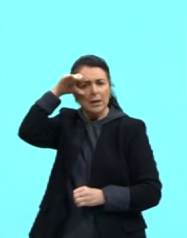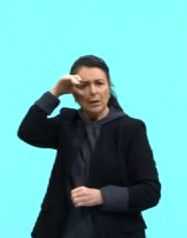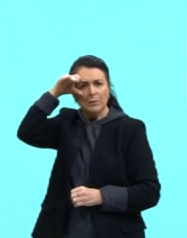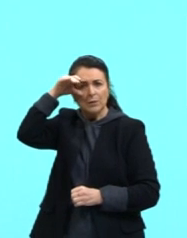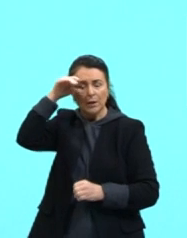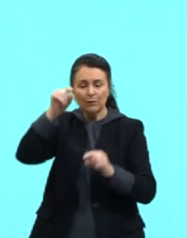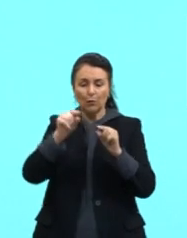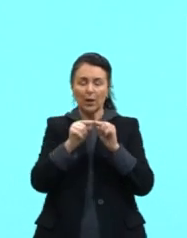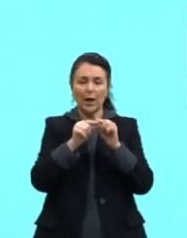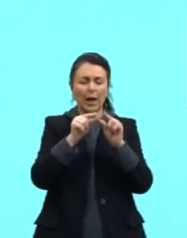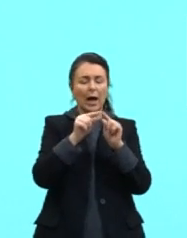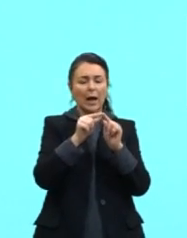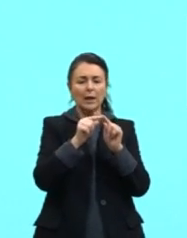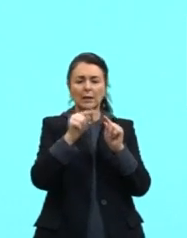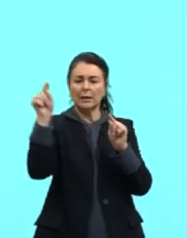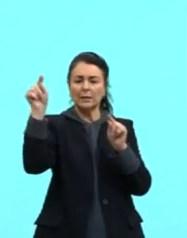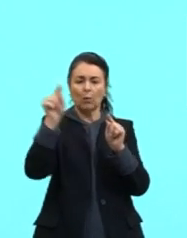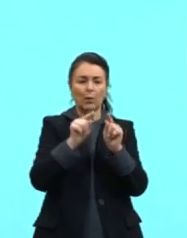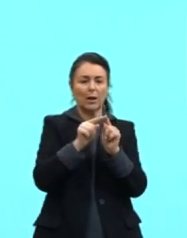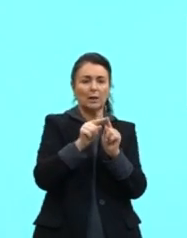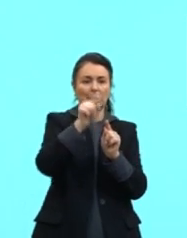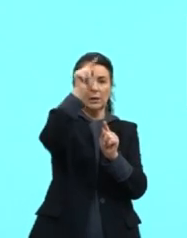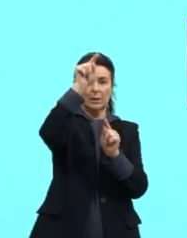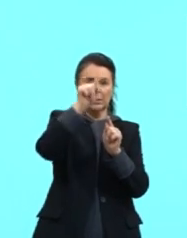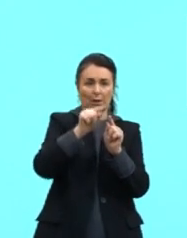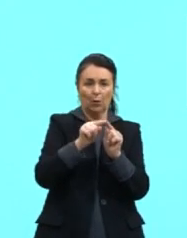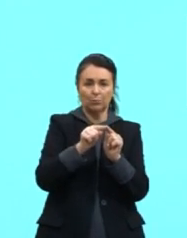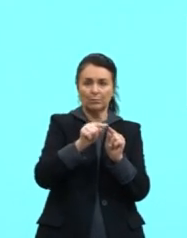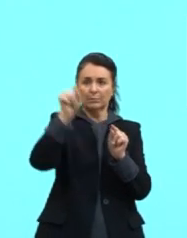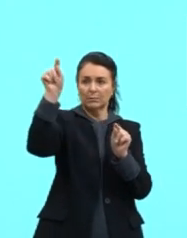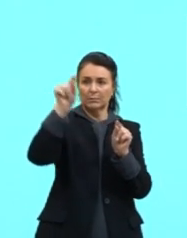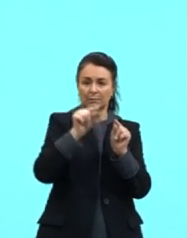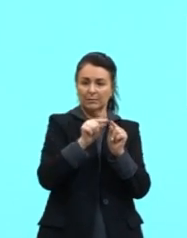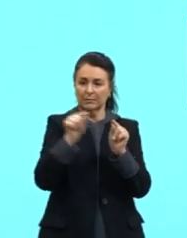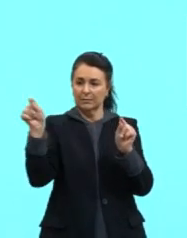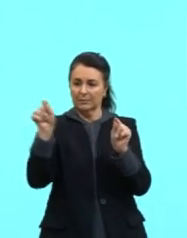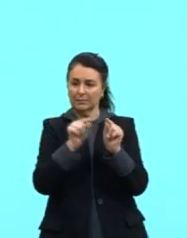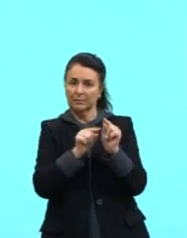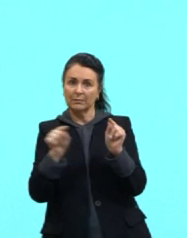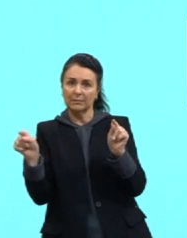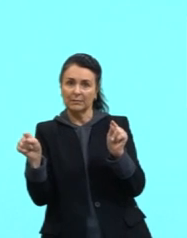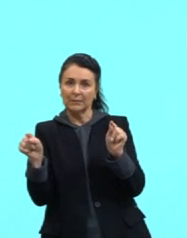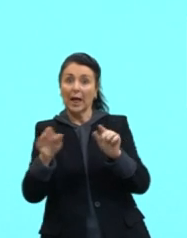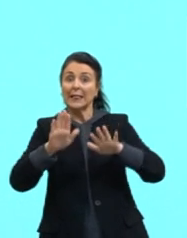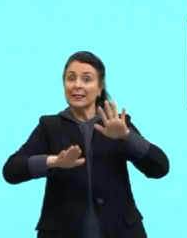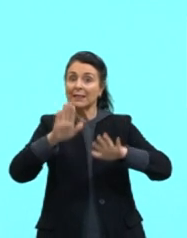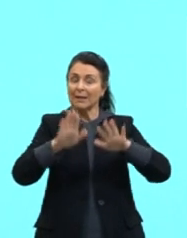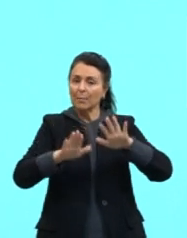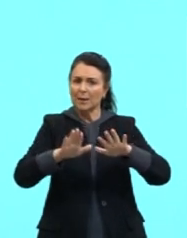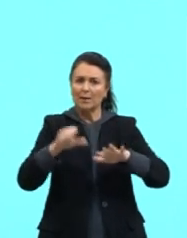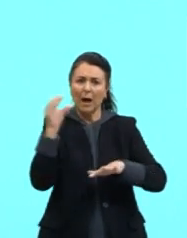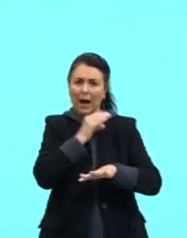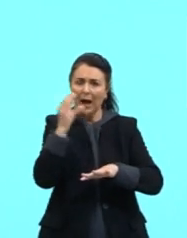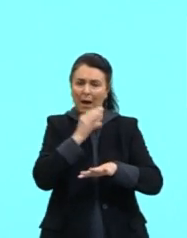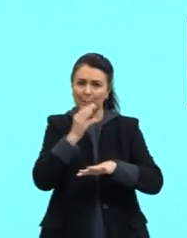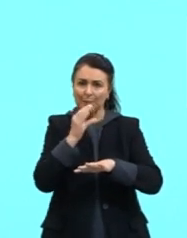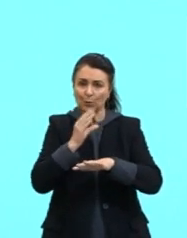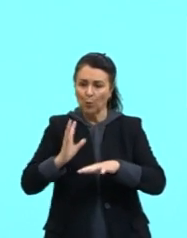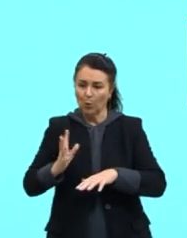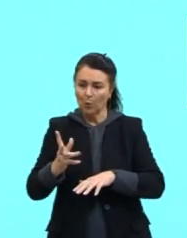a inclinação desses planos aqui, mais rápido ficava a minha aceleração até chegar no vertical.